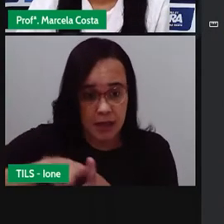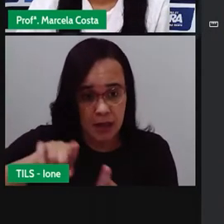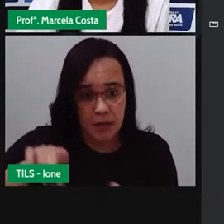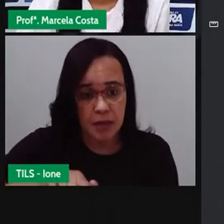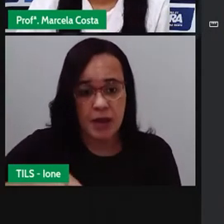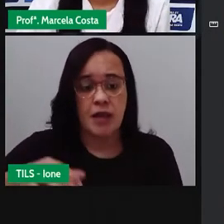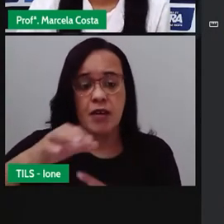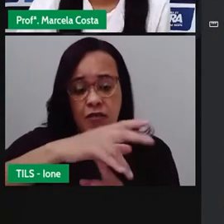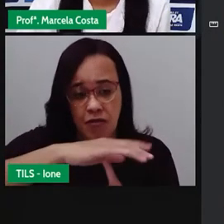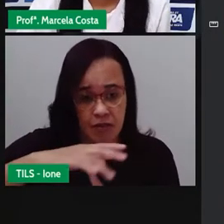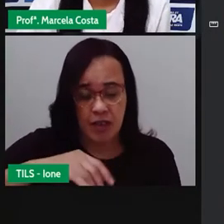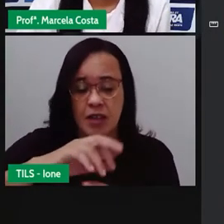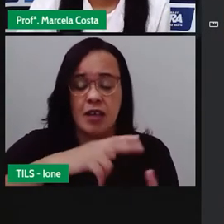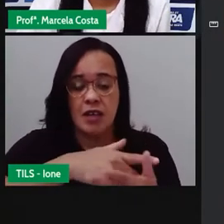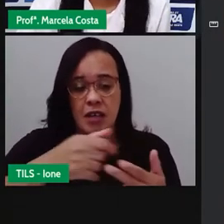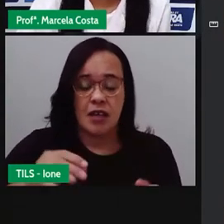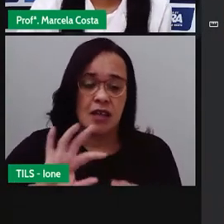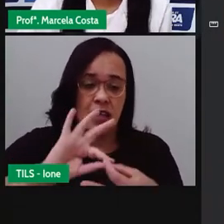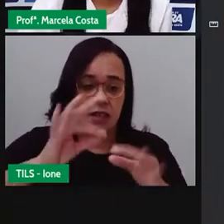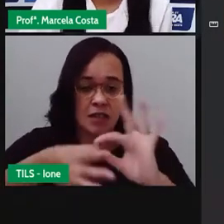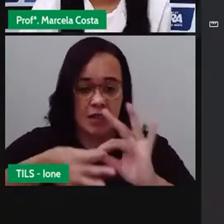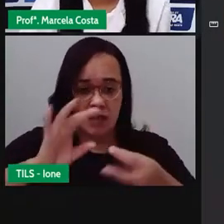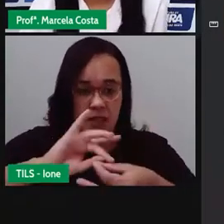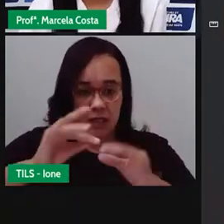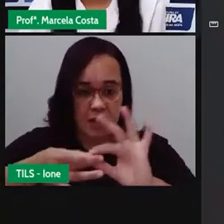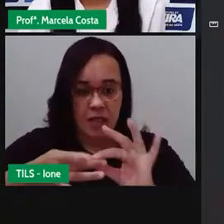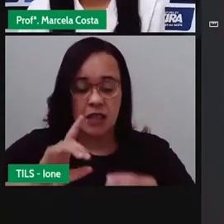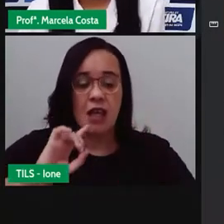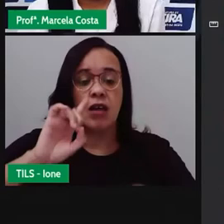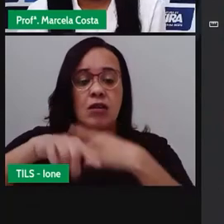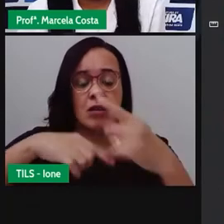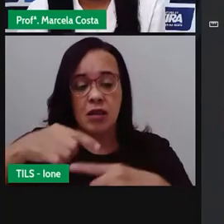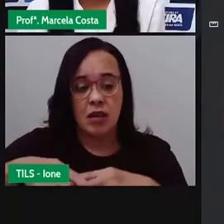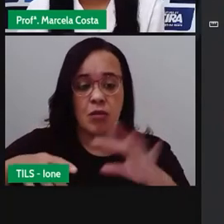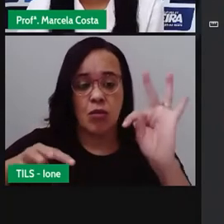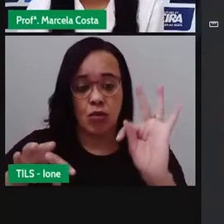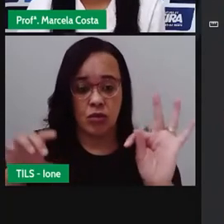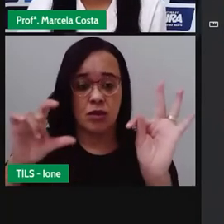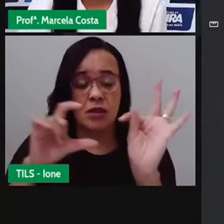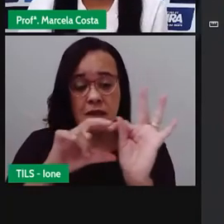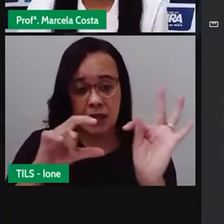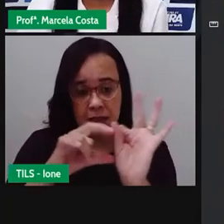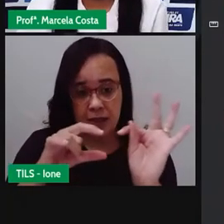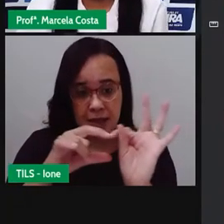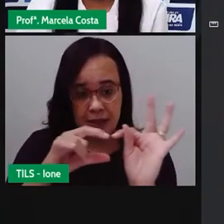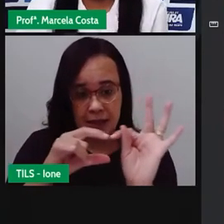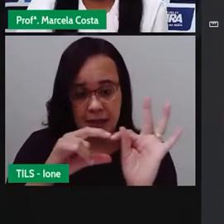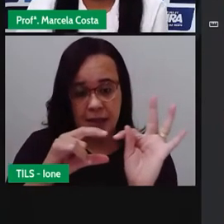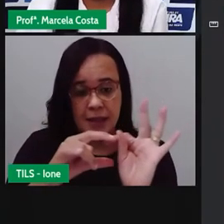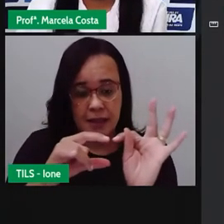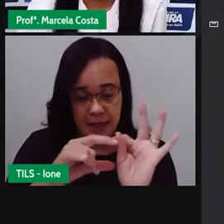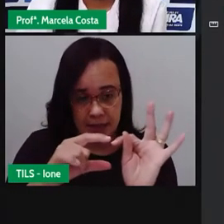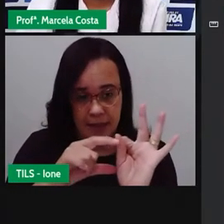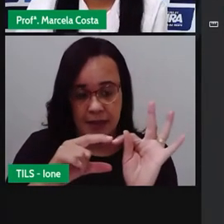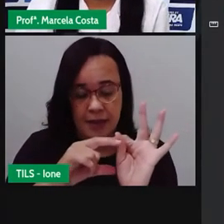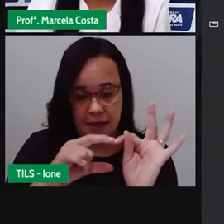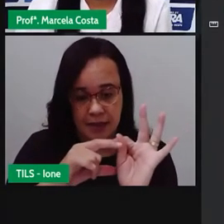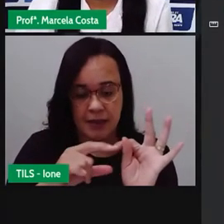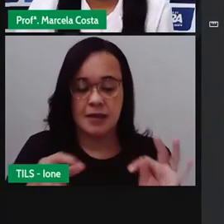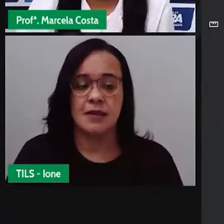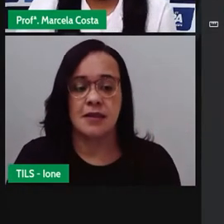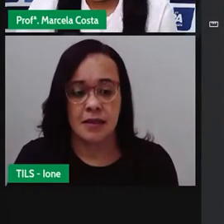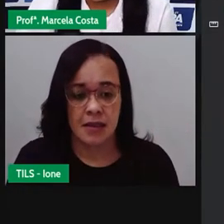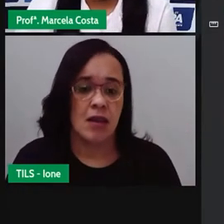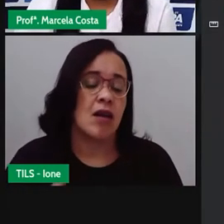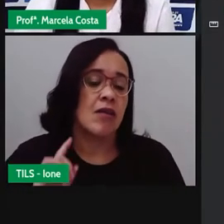passa aqui pelo transbordo central, e aqui, do lado direito, a gente vê o Centro de Abastecimento, que